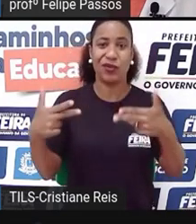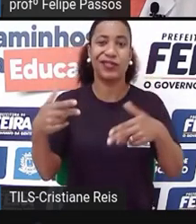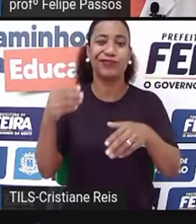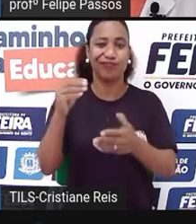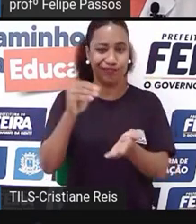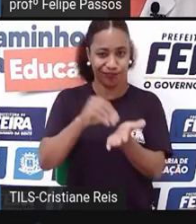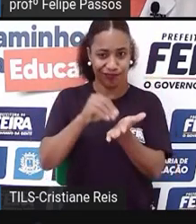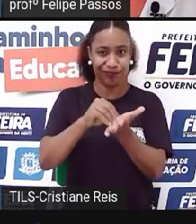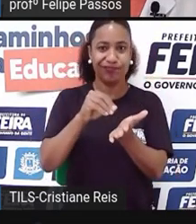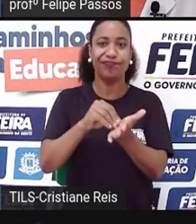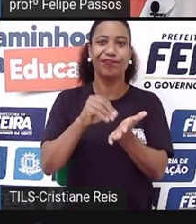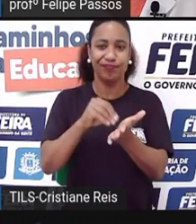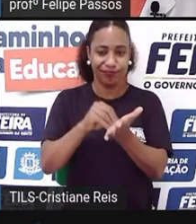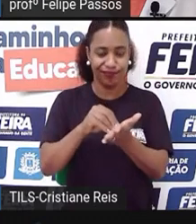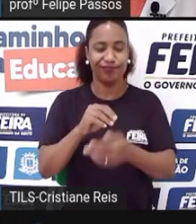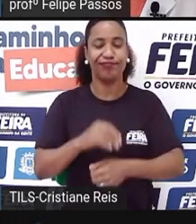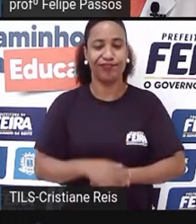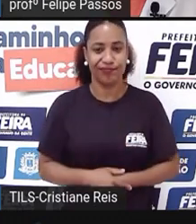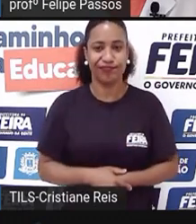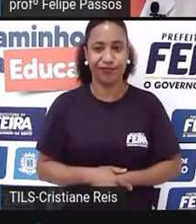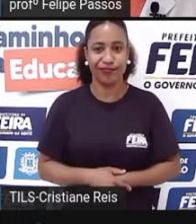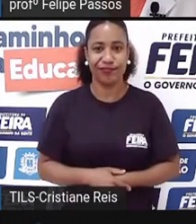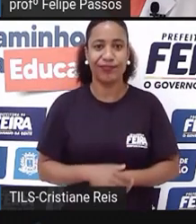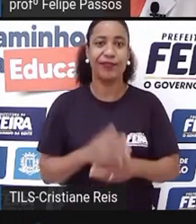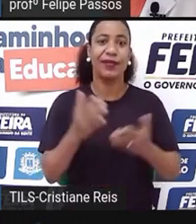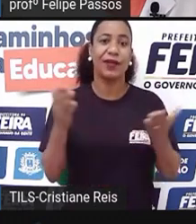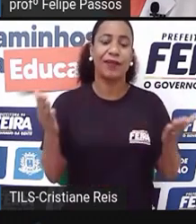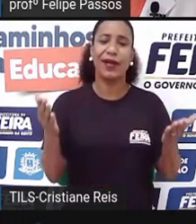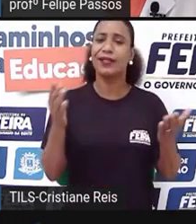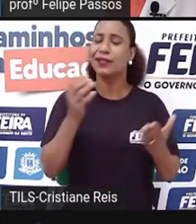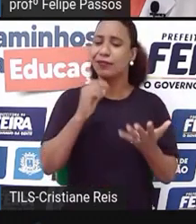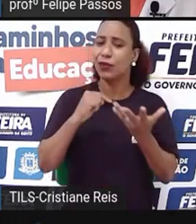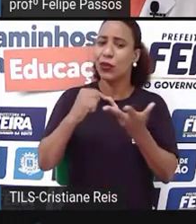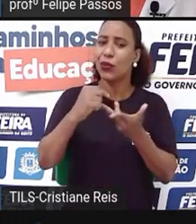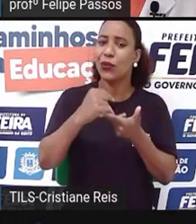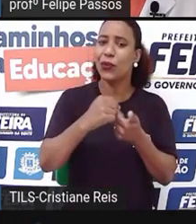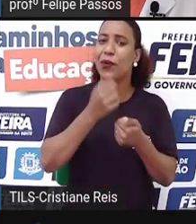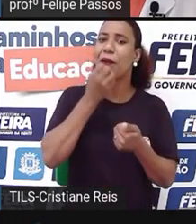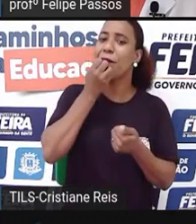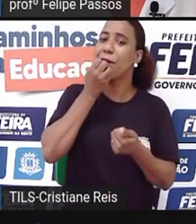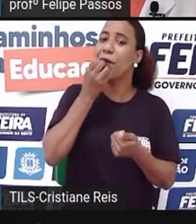mas a gente está aqui para falar do que isso trouxe de benefício também para as pessoas.